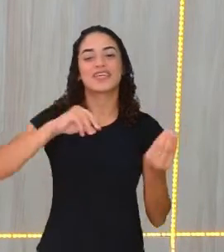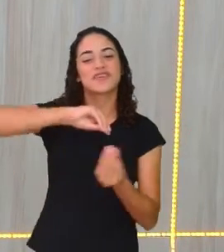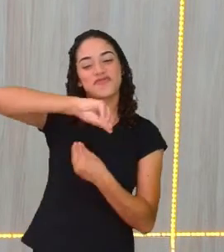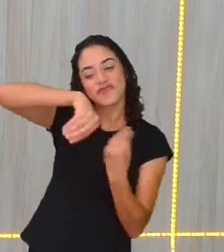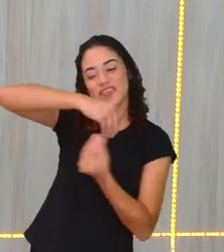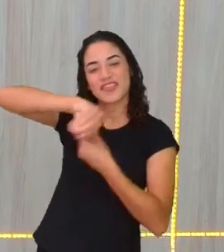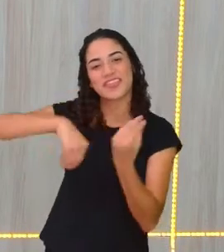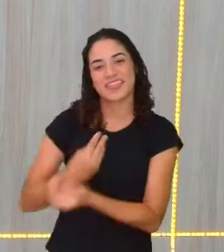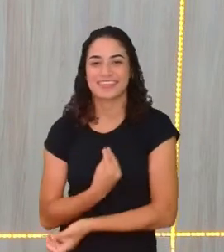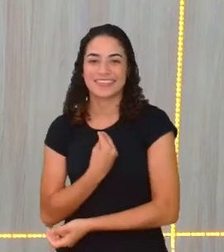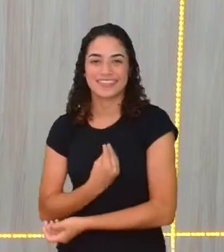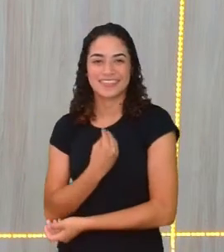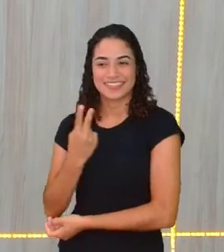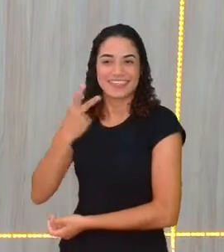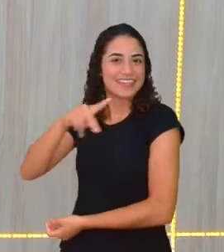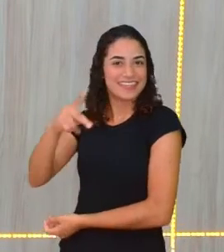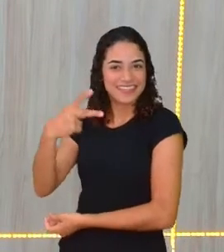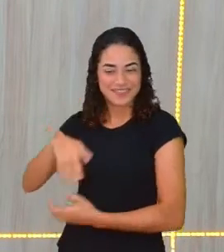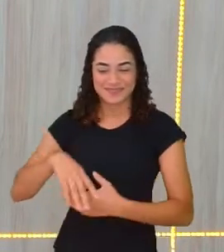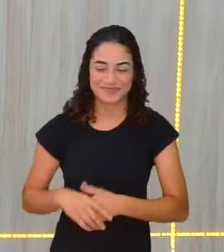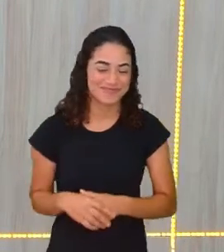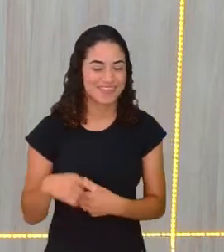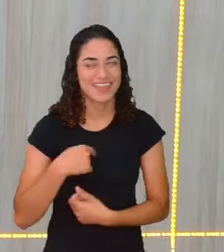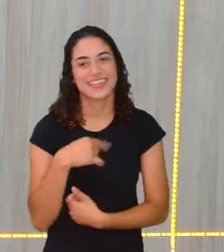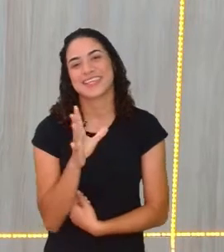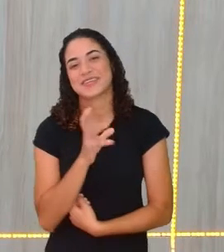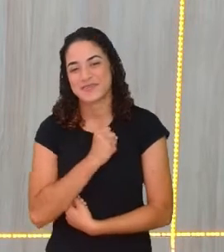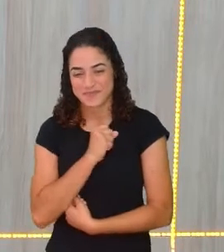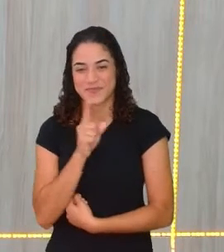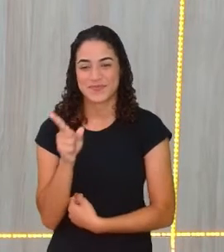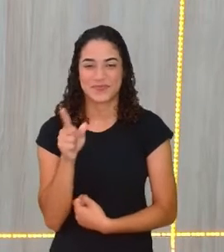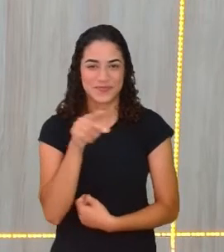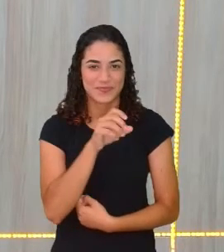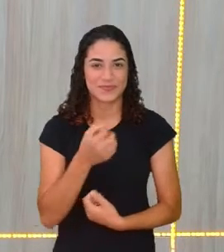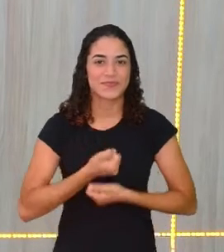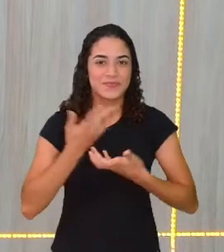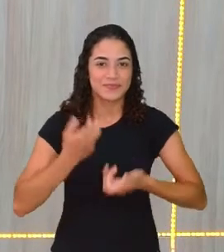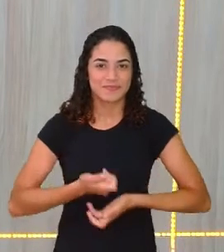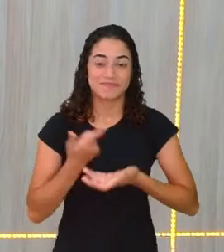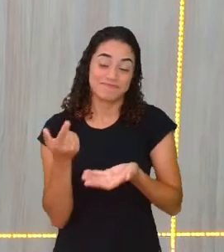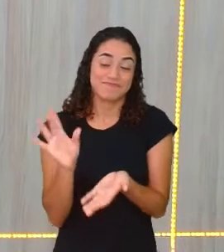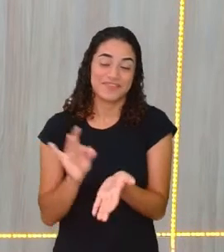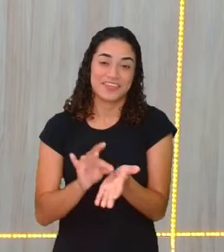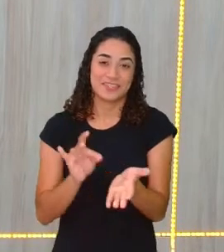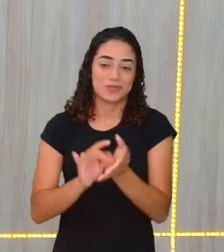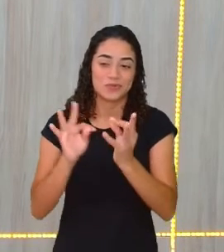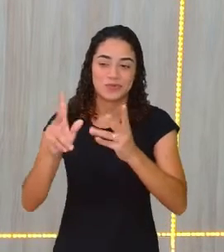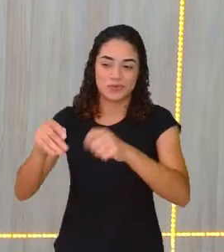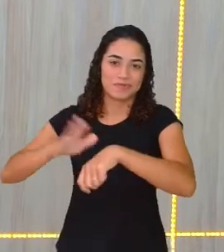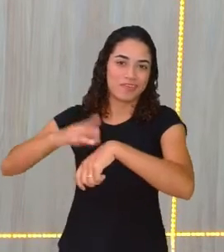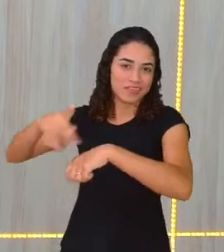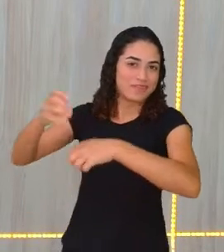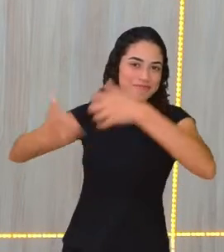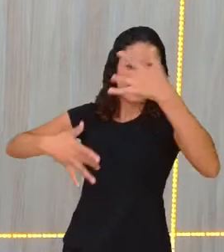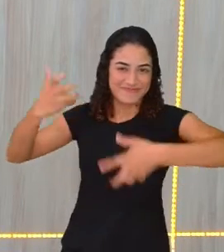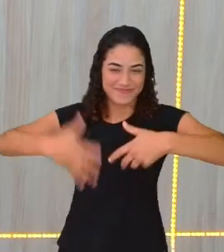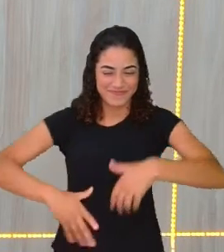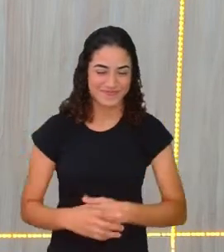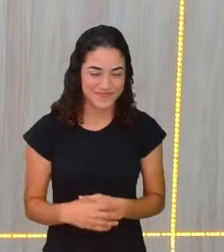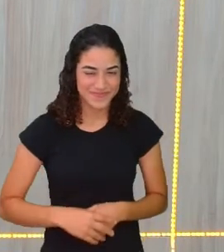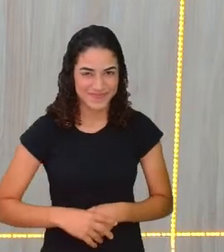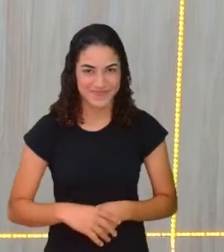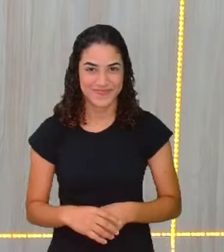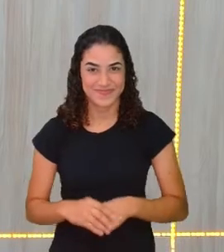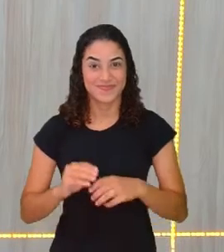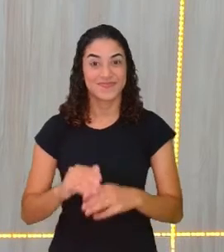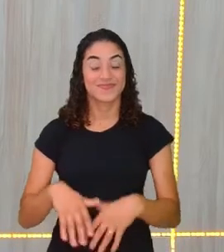a vida da professora, tá? Então, ela ama poemas e é verdadeiro tudo isso que ela falou. E, minha gente, a nossa